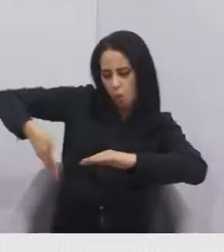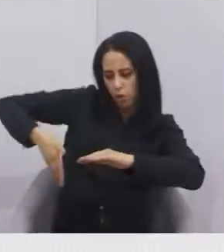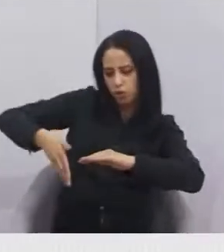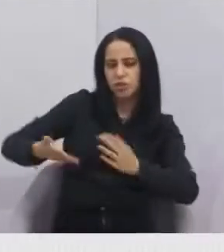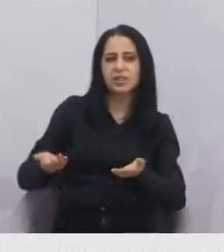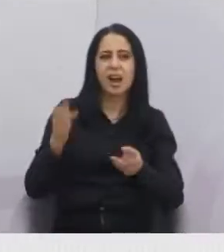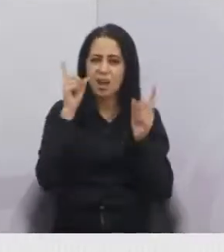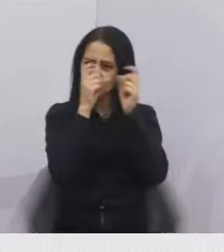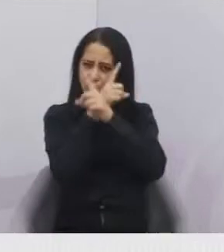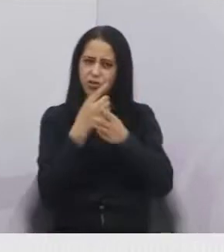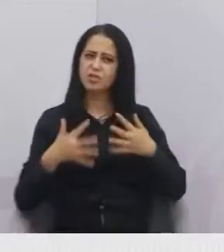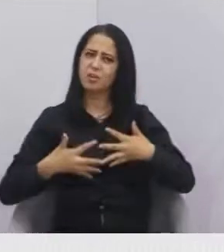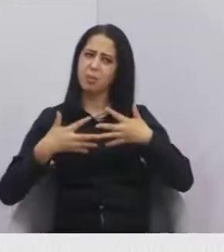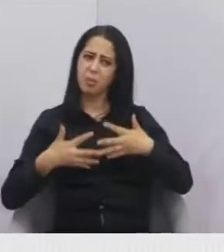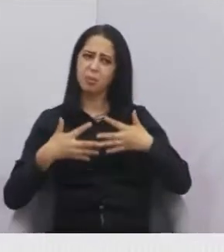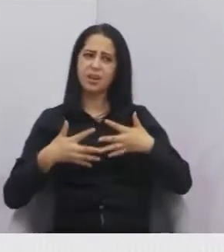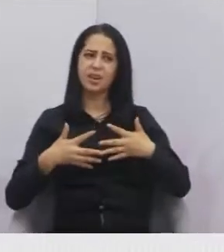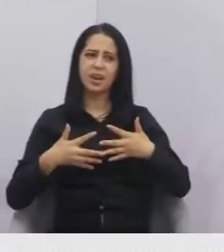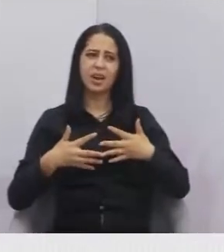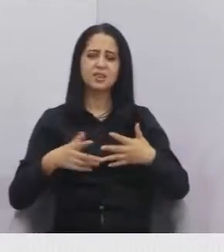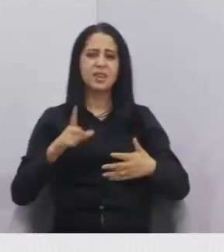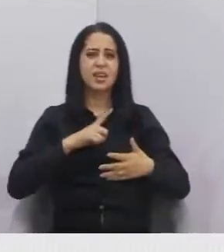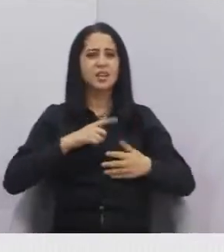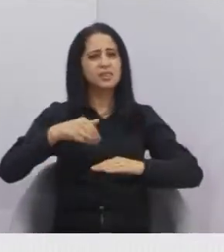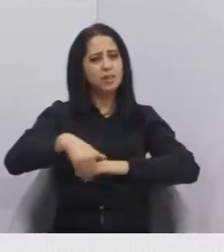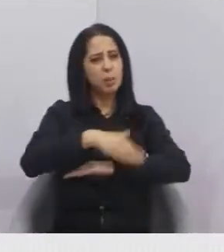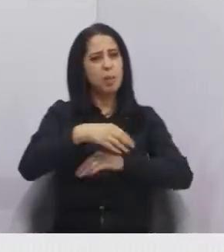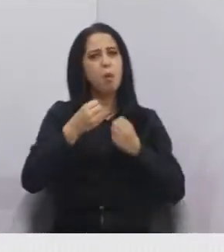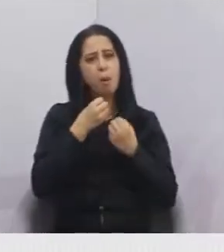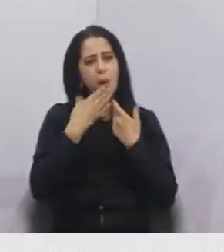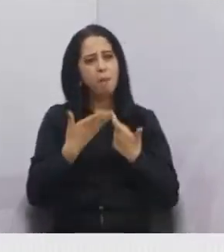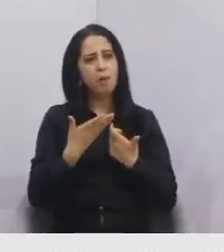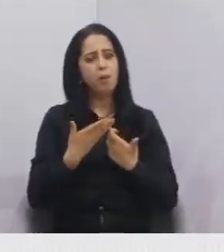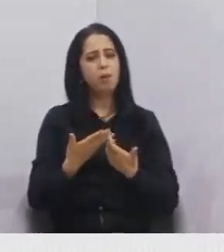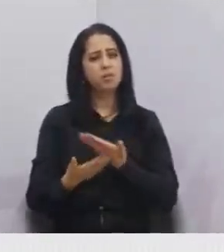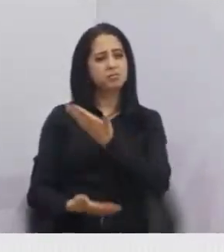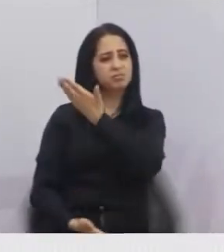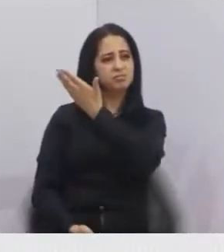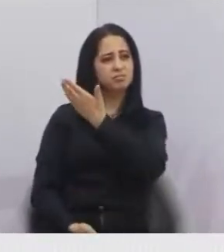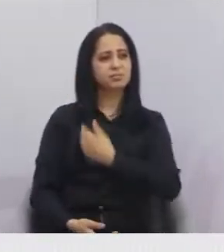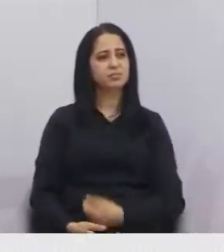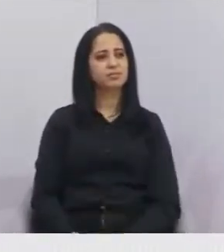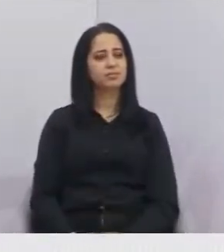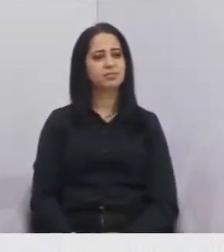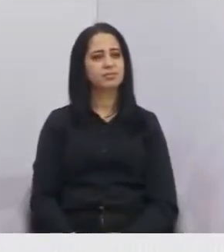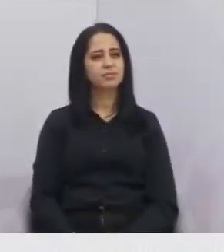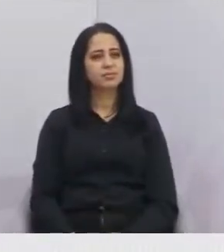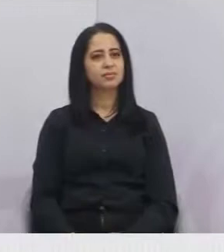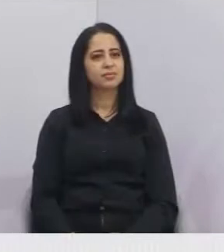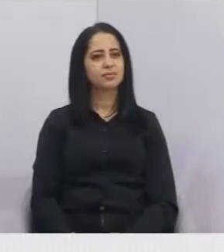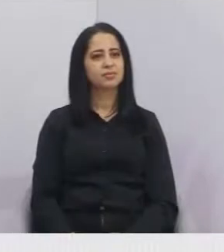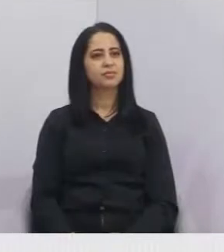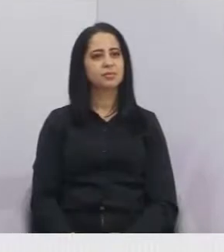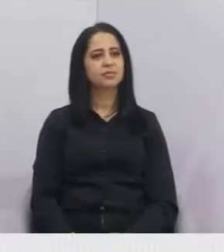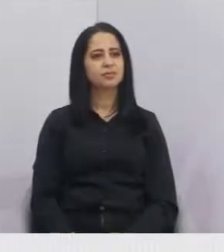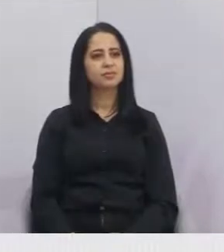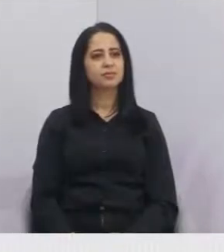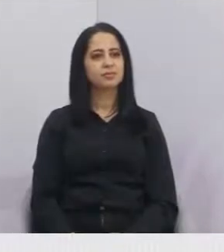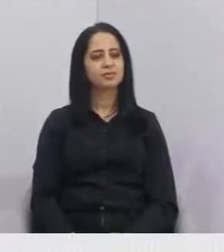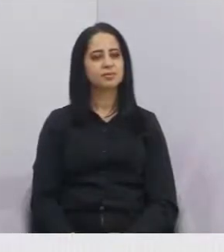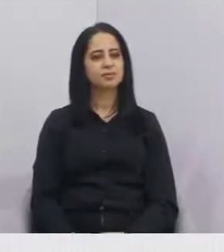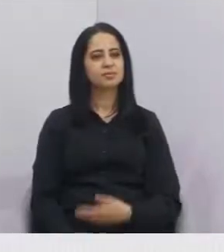curso de Sendo que aqui a gente tem uma via que dá para fazer um pulmão, né? Para segurar o tráfego de veículo,